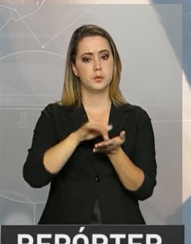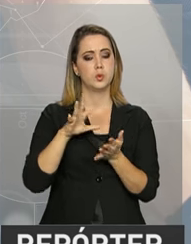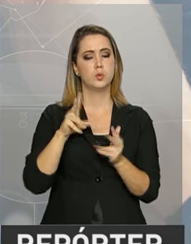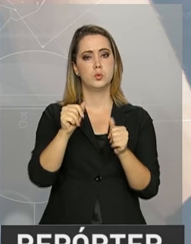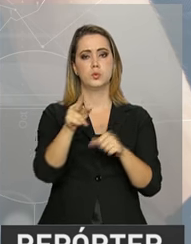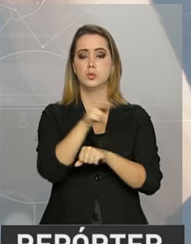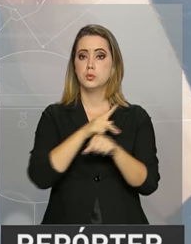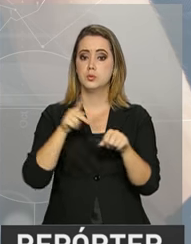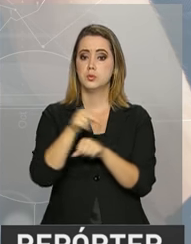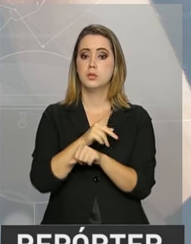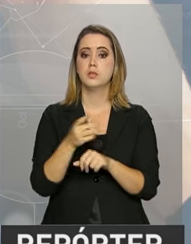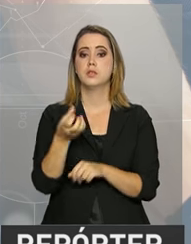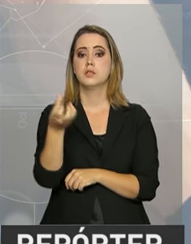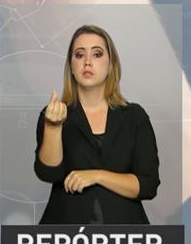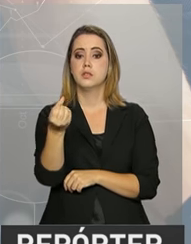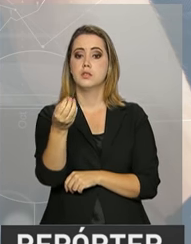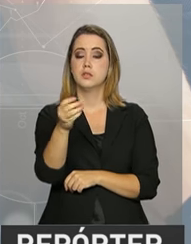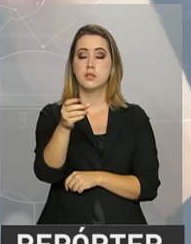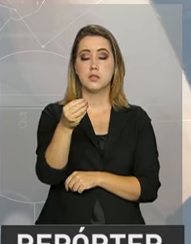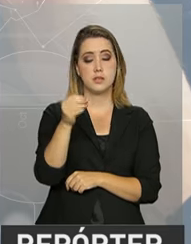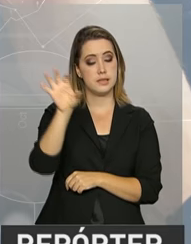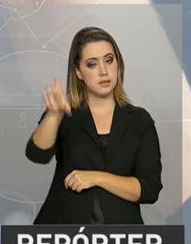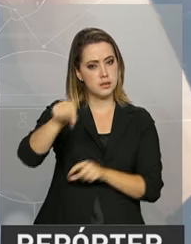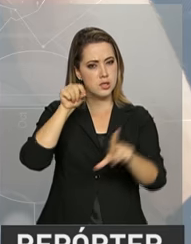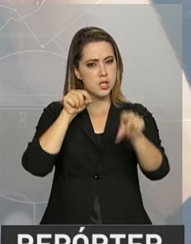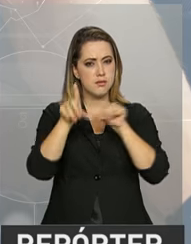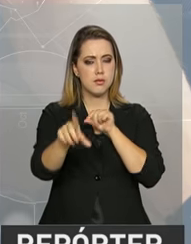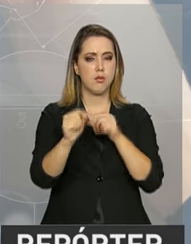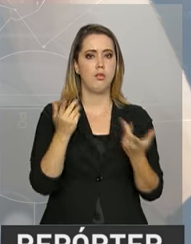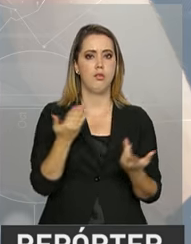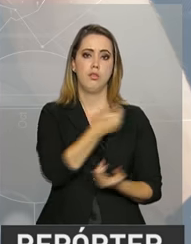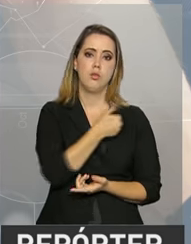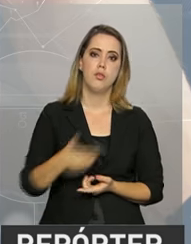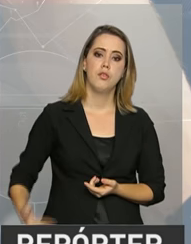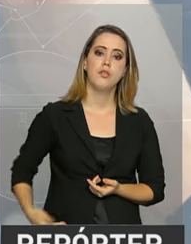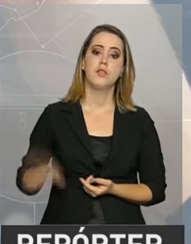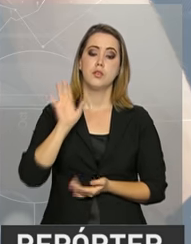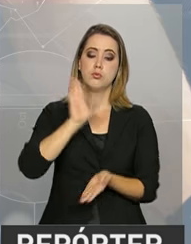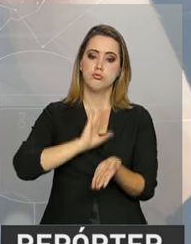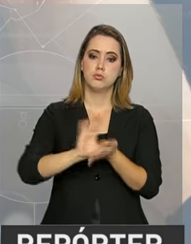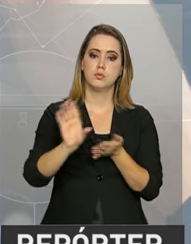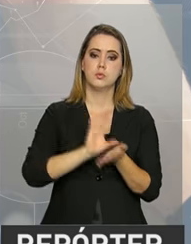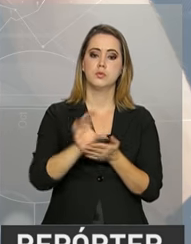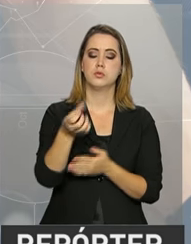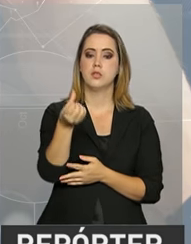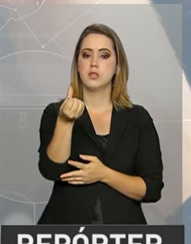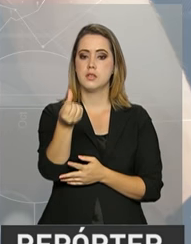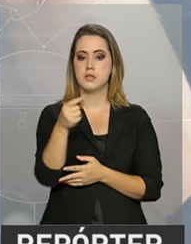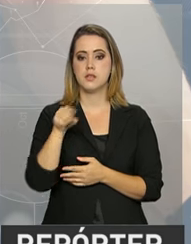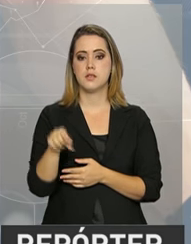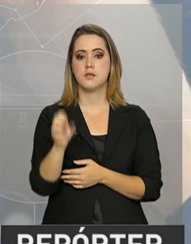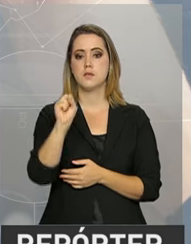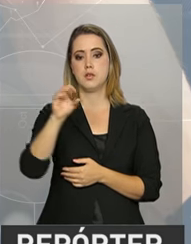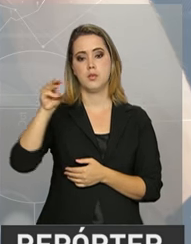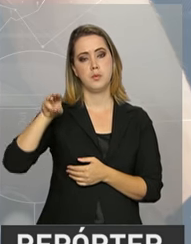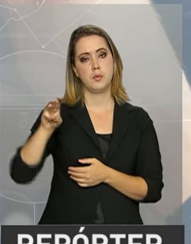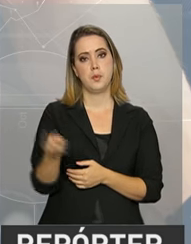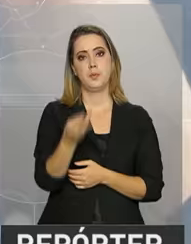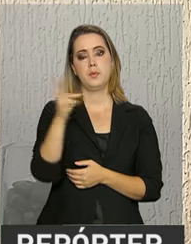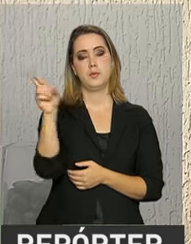todo o país e 600 foram selecionadas. O governo já investiu no programa R$ 6,8 milhões.